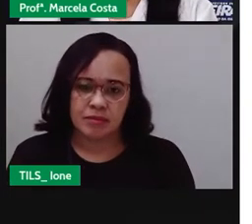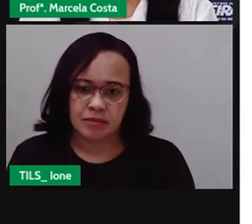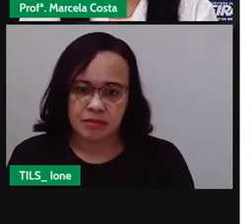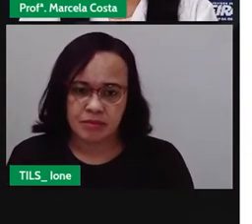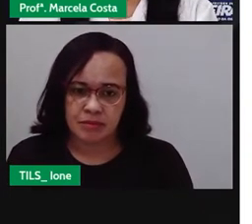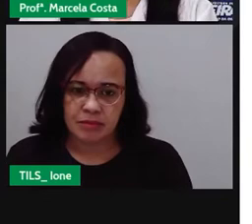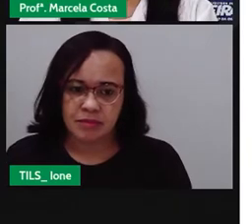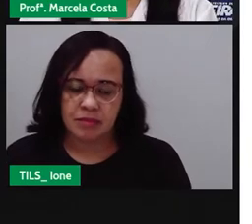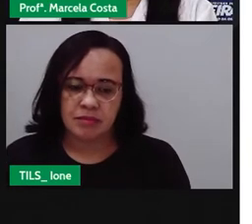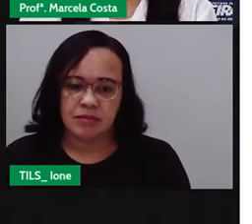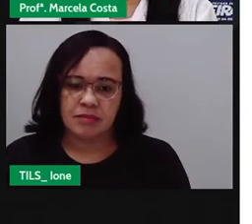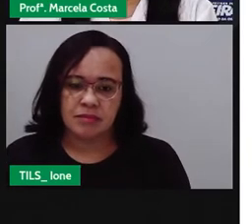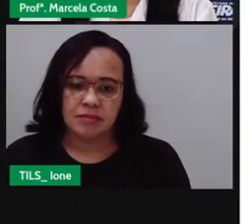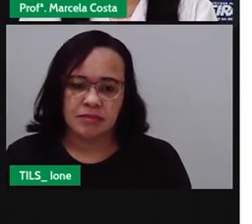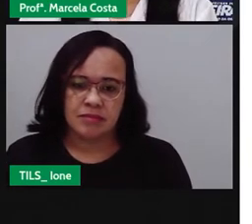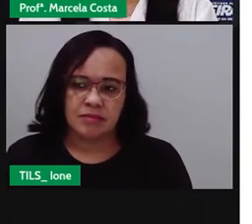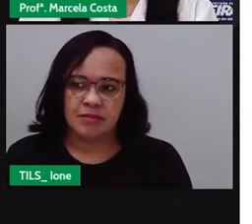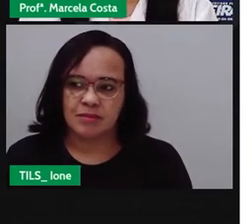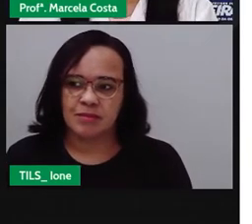Olha,